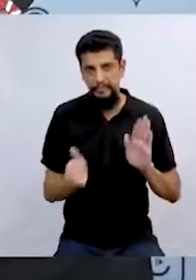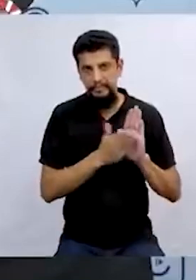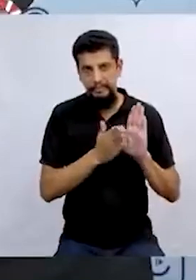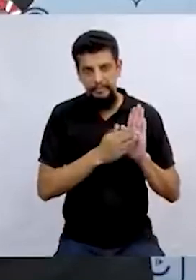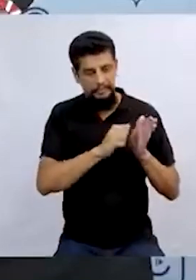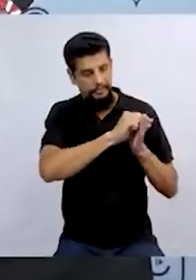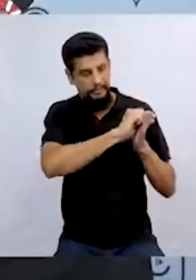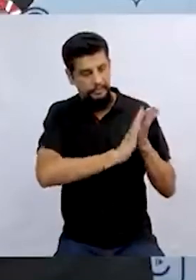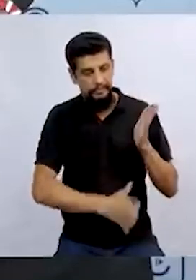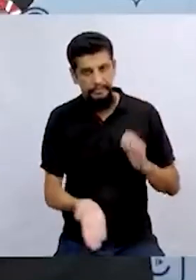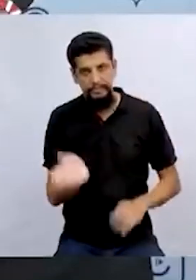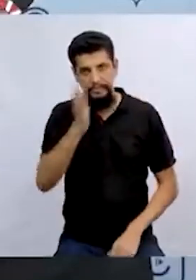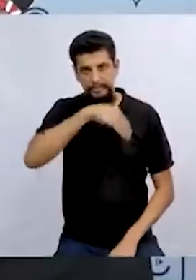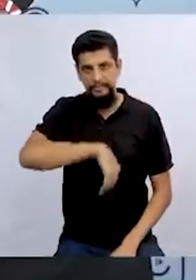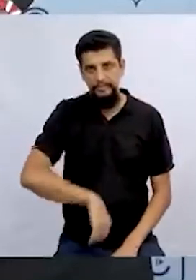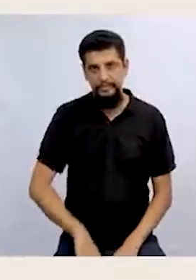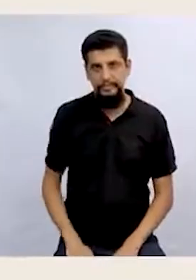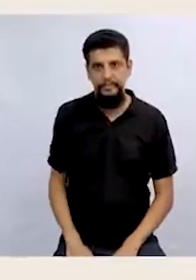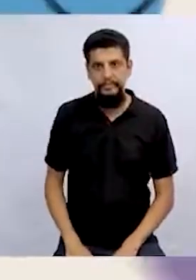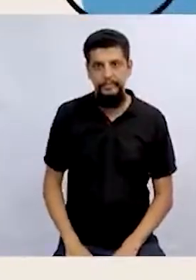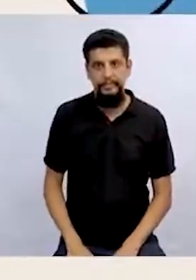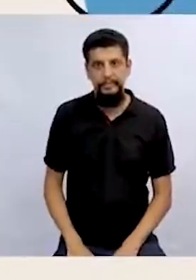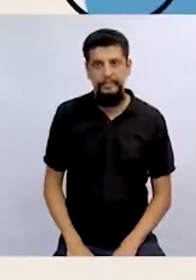umas atividades. Vamos lá?